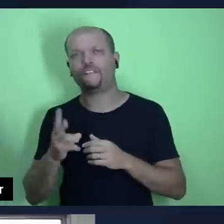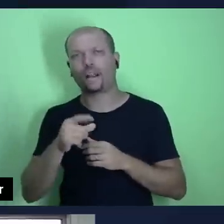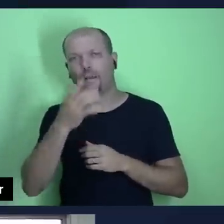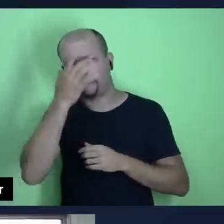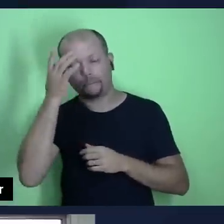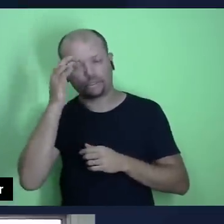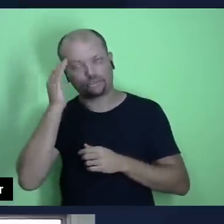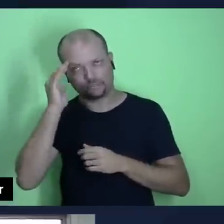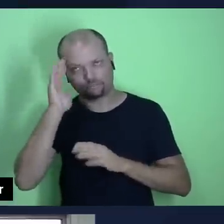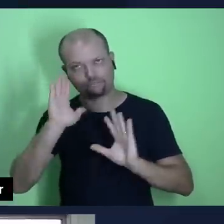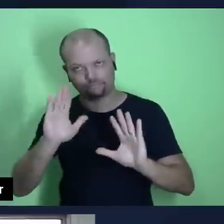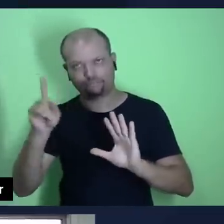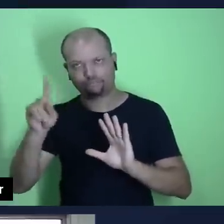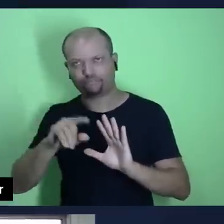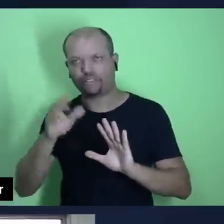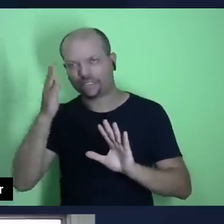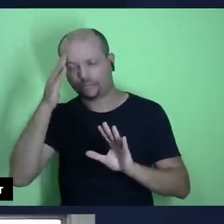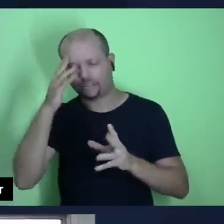determinar esse valor aqui.